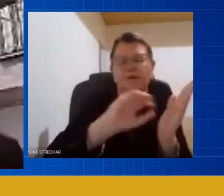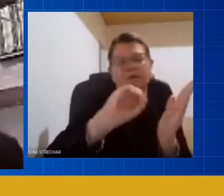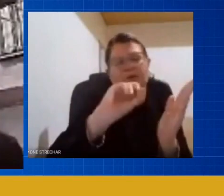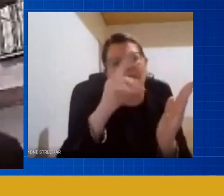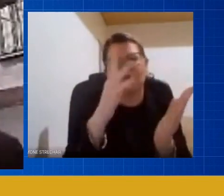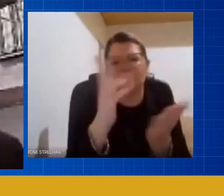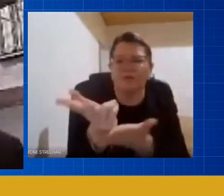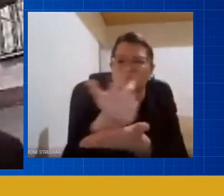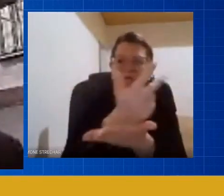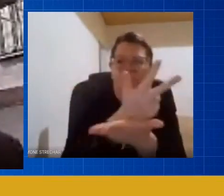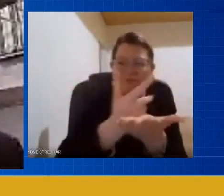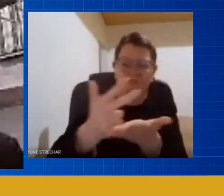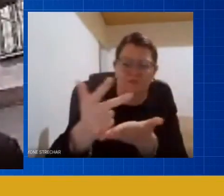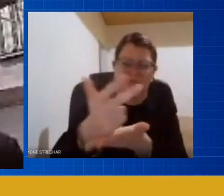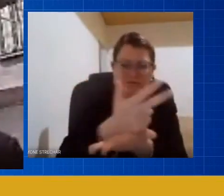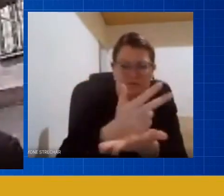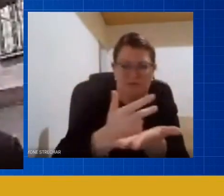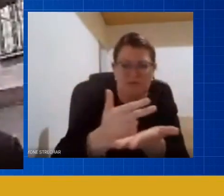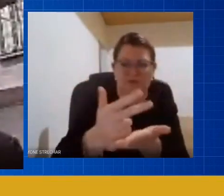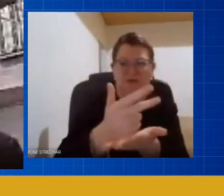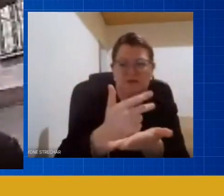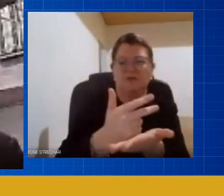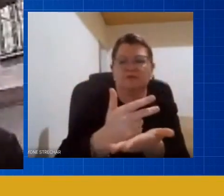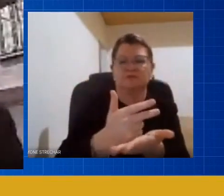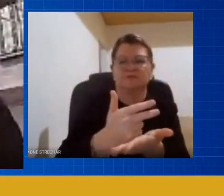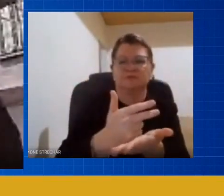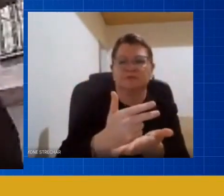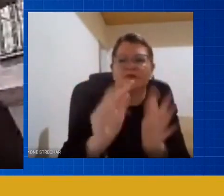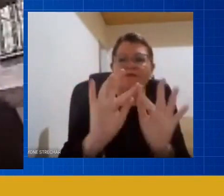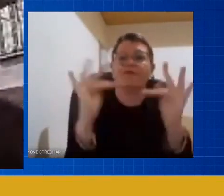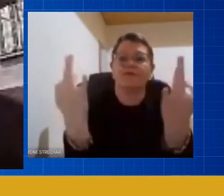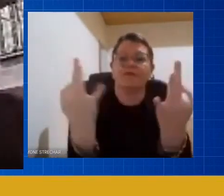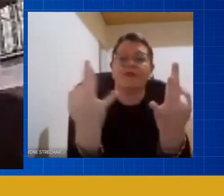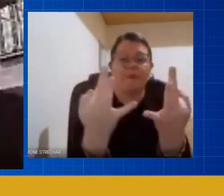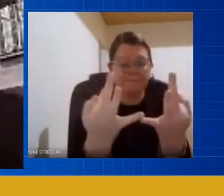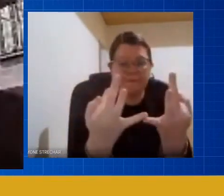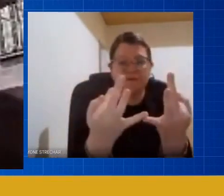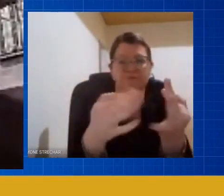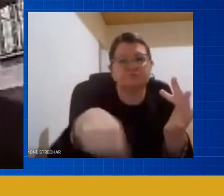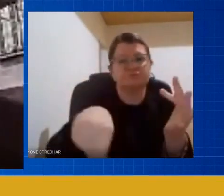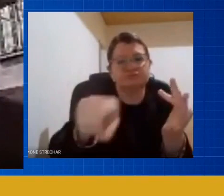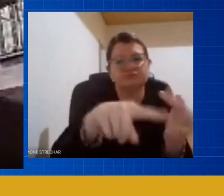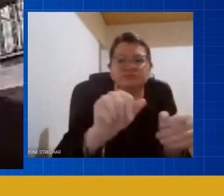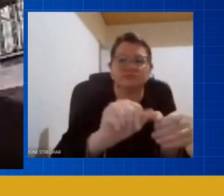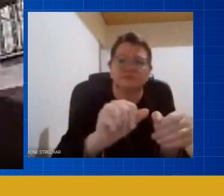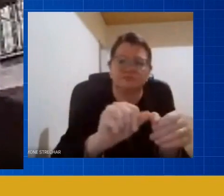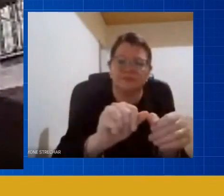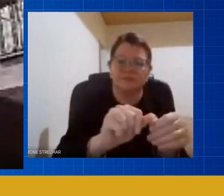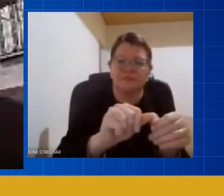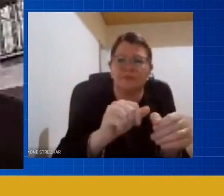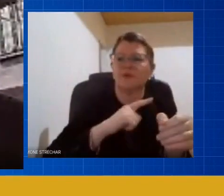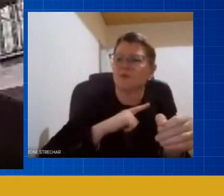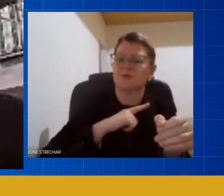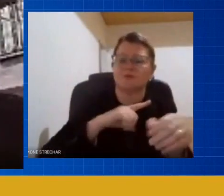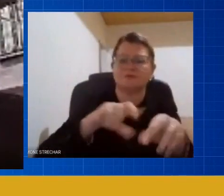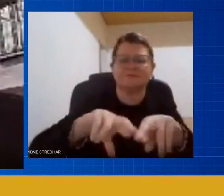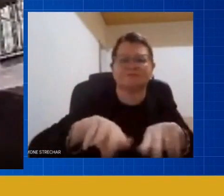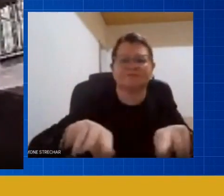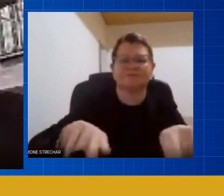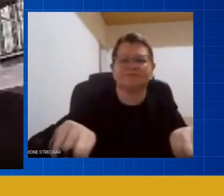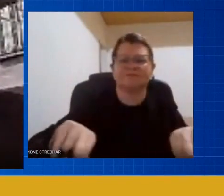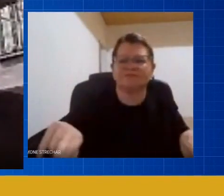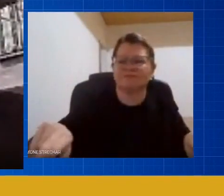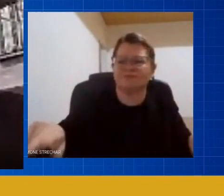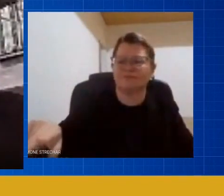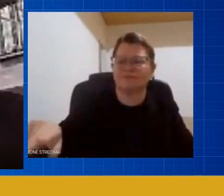a gente envia isso para que a família execute com a criança os desdobramentos de ir são variados o que eu